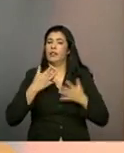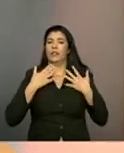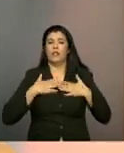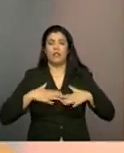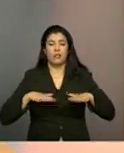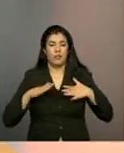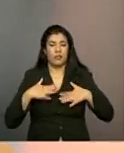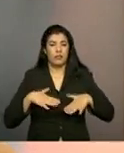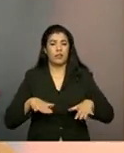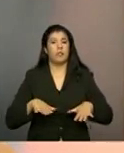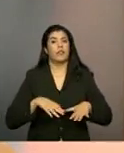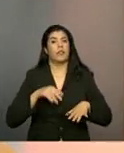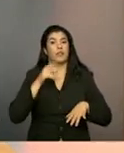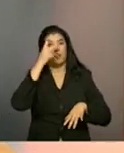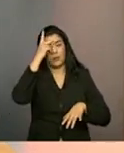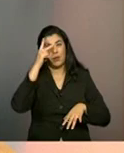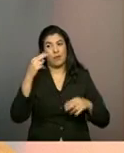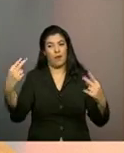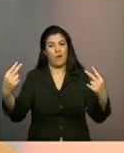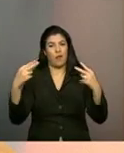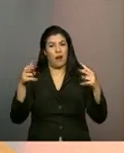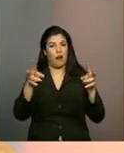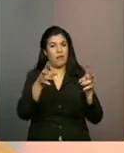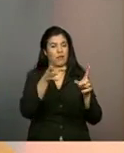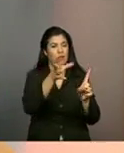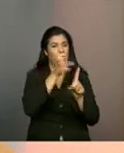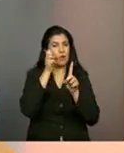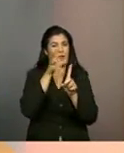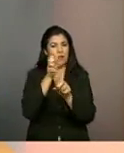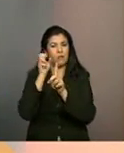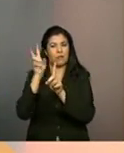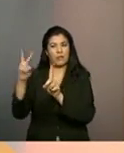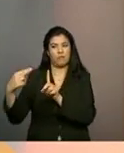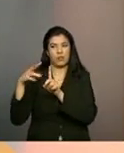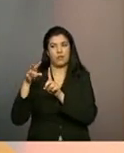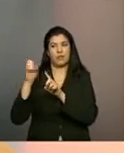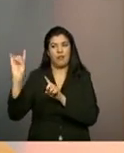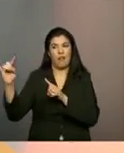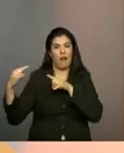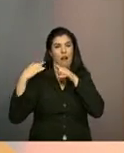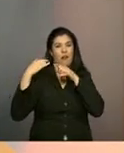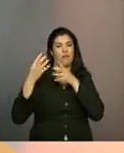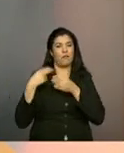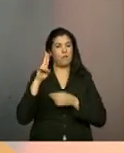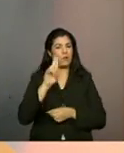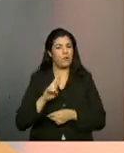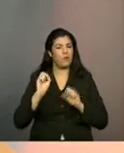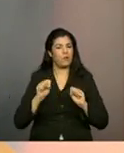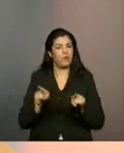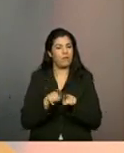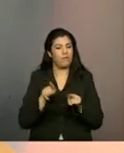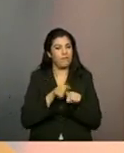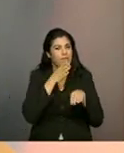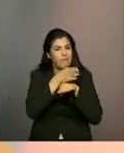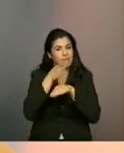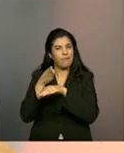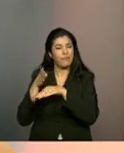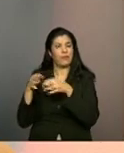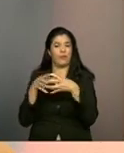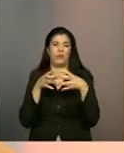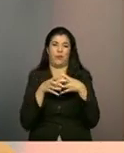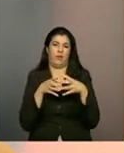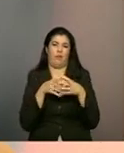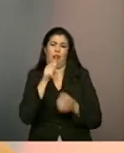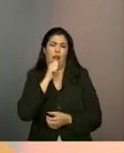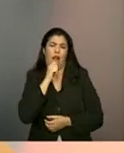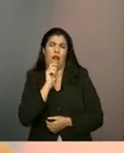atrativas, que atendam a demanda, inclusive dos usuários que fazem parte daquele grupo, não